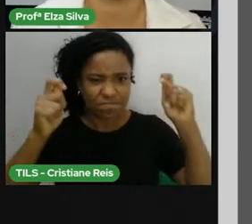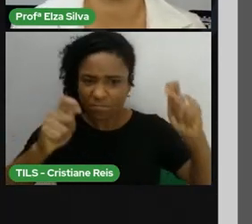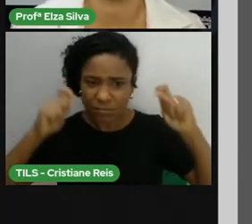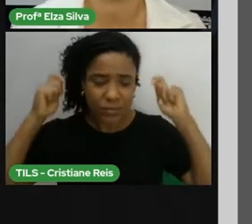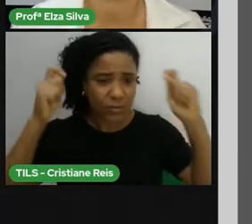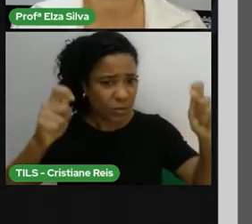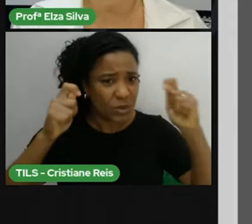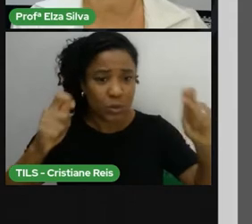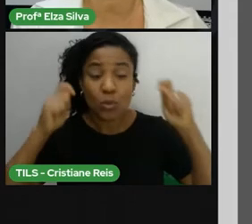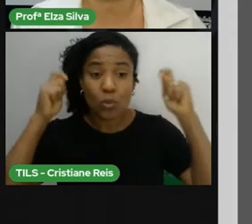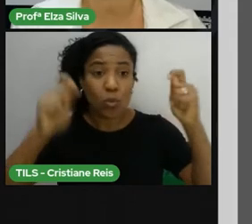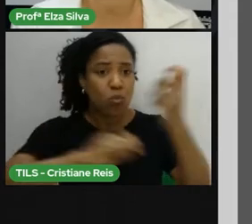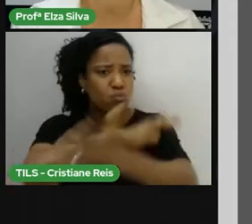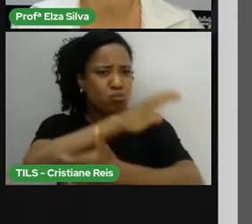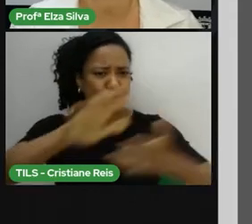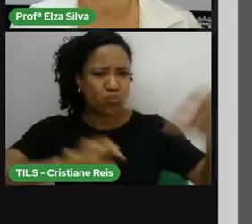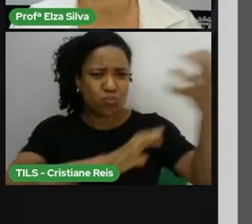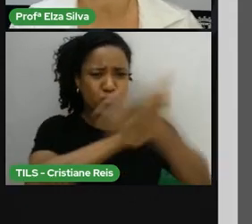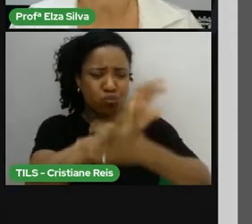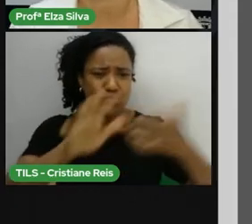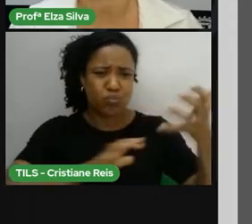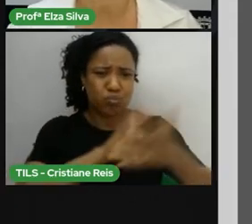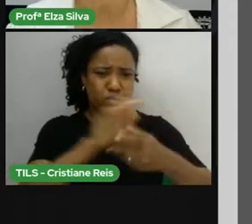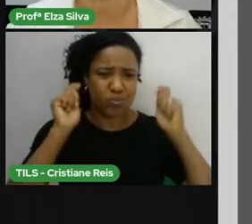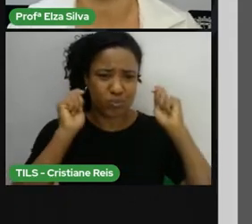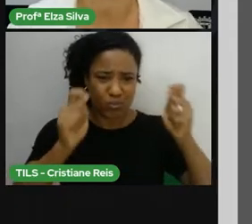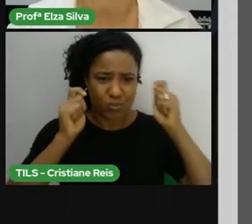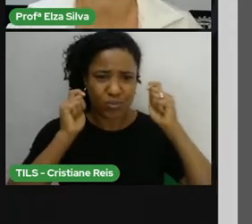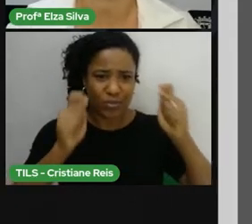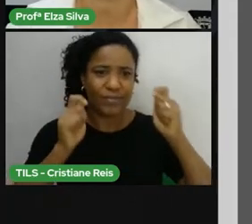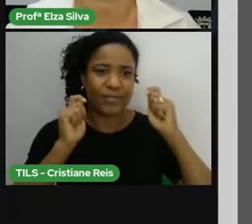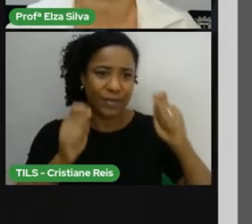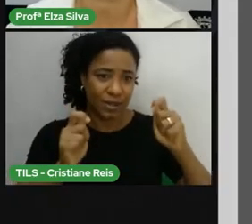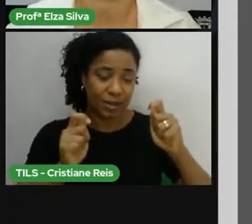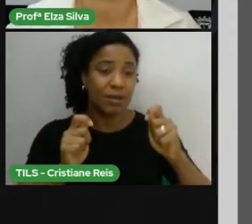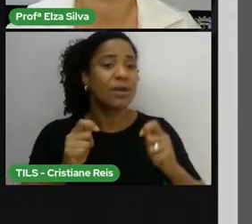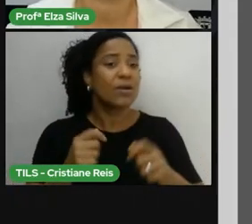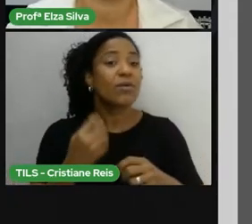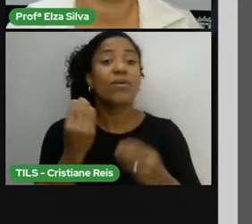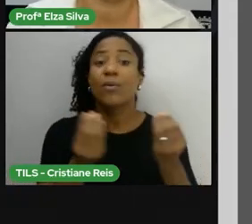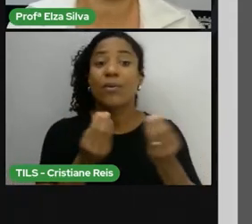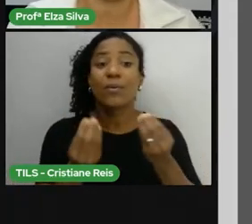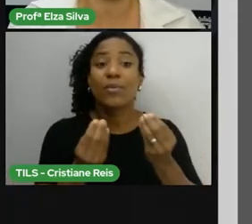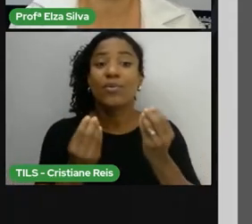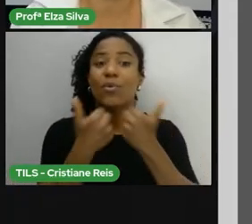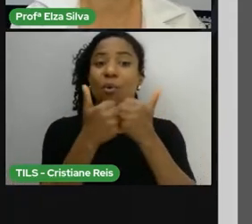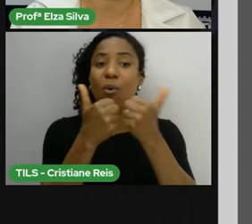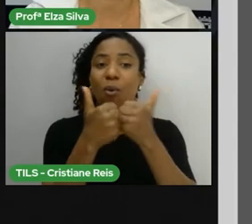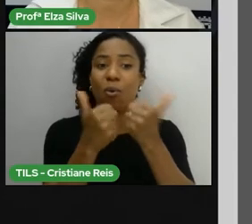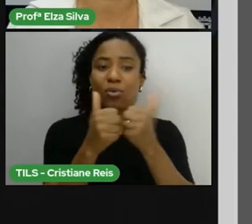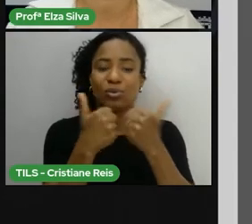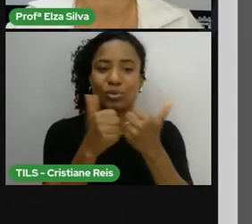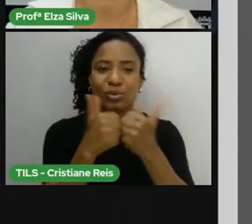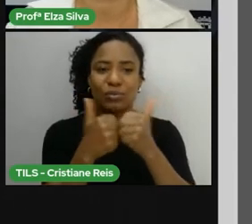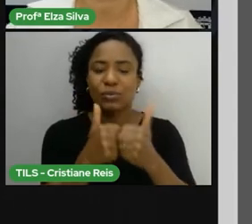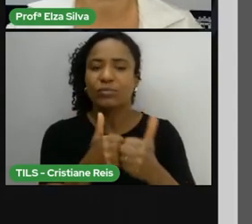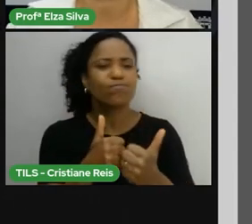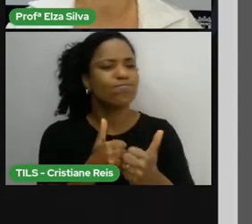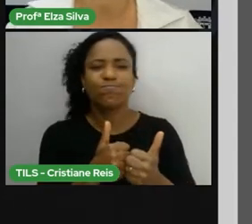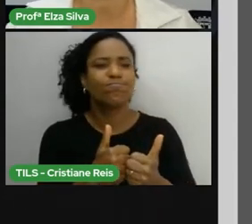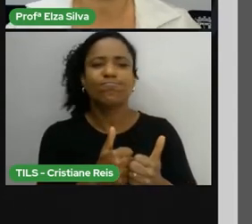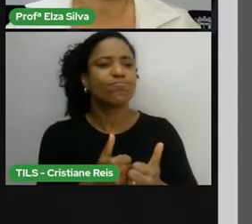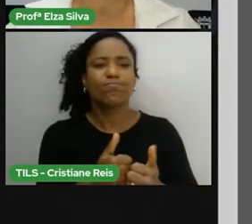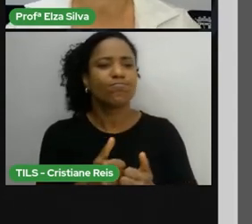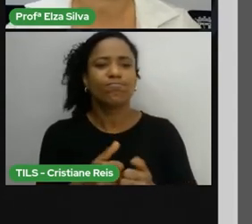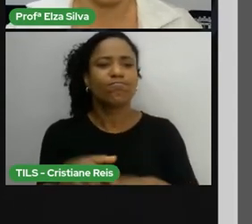Parkes. E começaram também a boicotar os ônibus. Então, gente, eu trago aqui para vocês